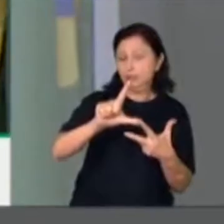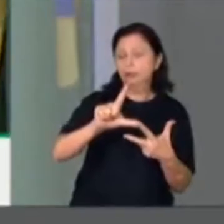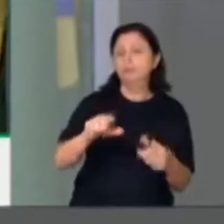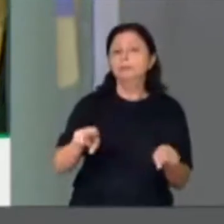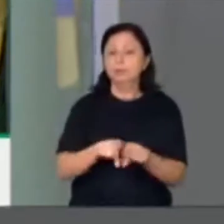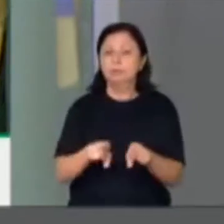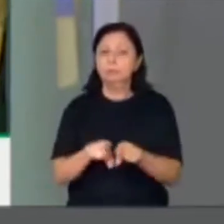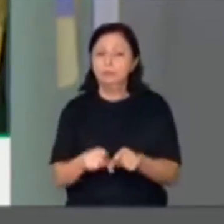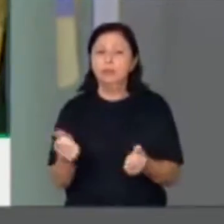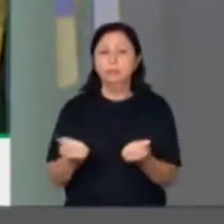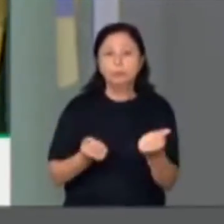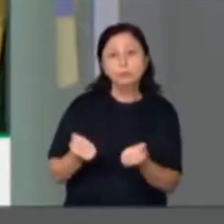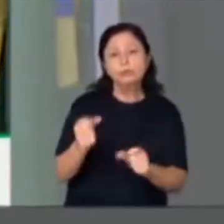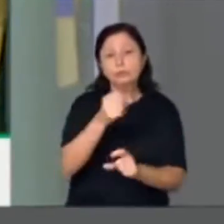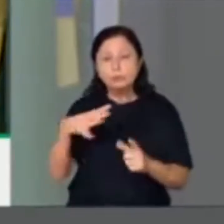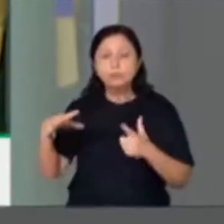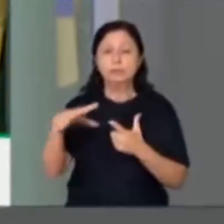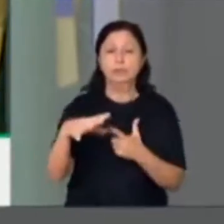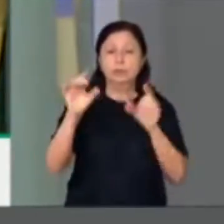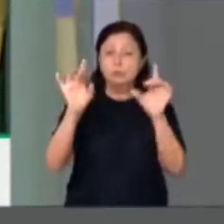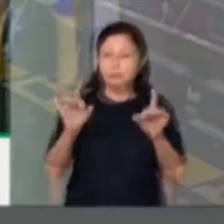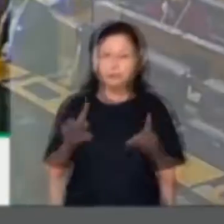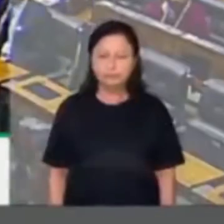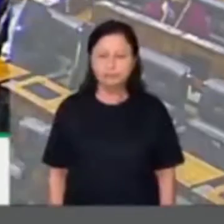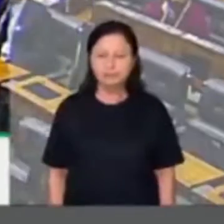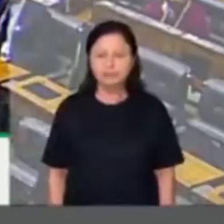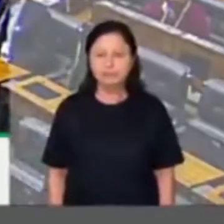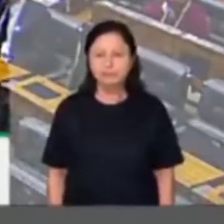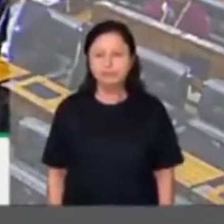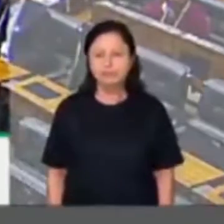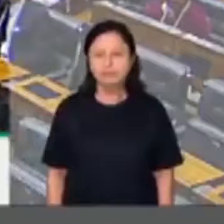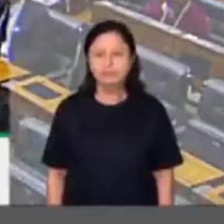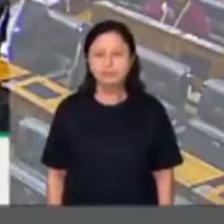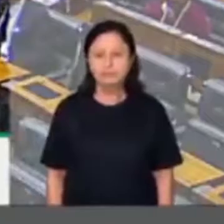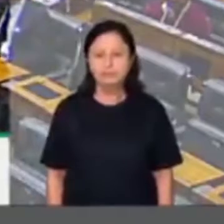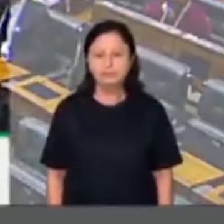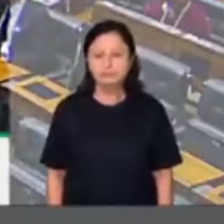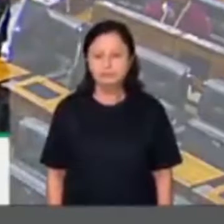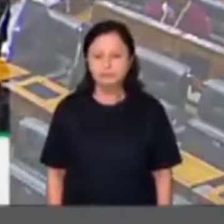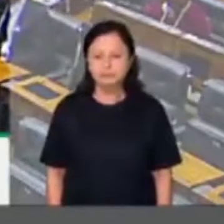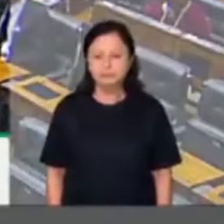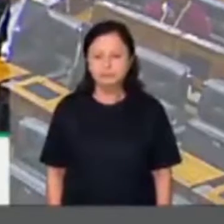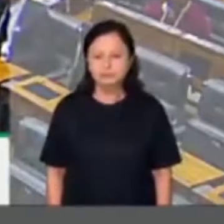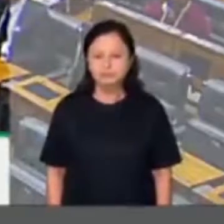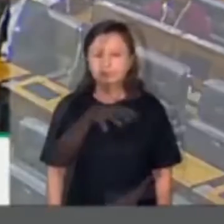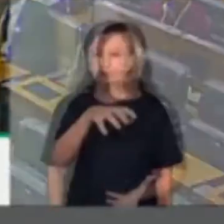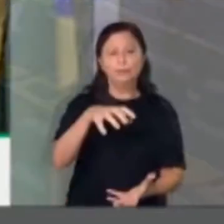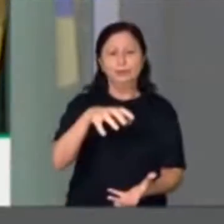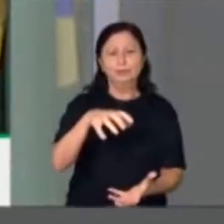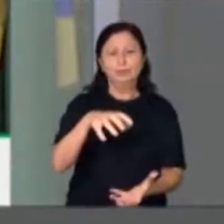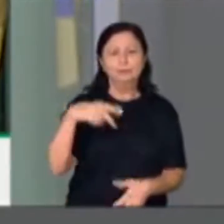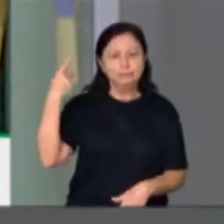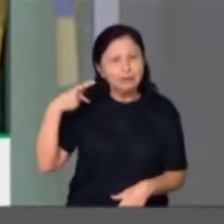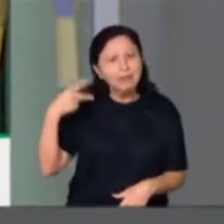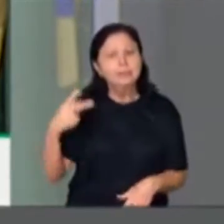mas especialmente traz os idosos para o Parlamento, significa que precisamos